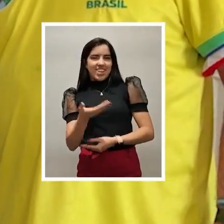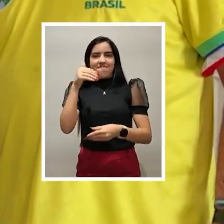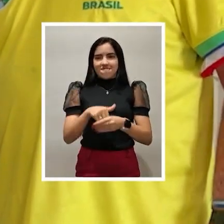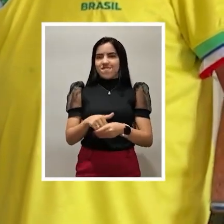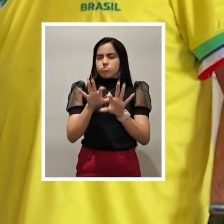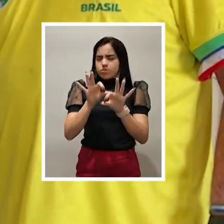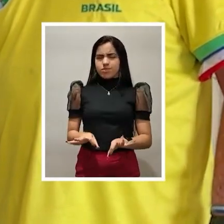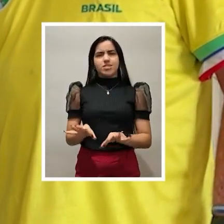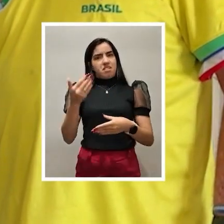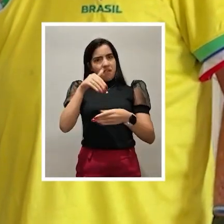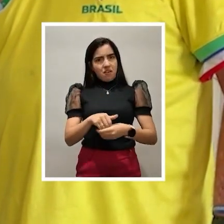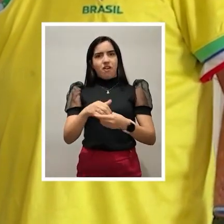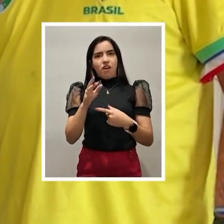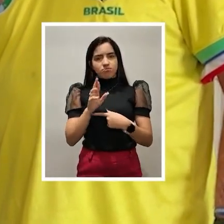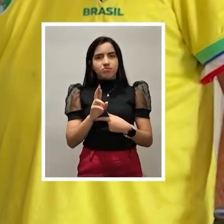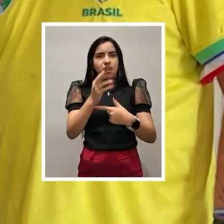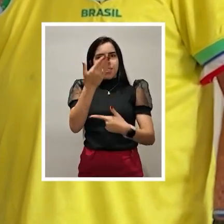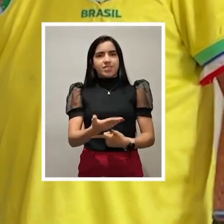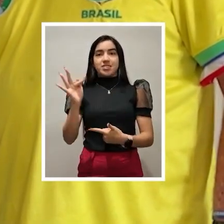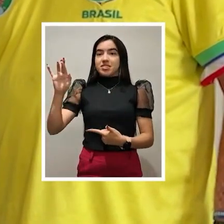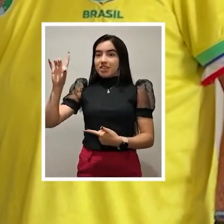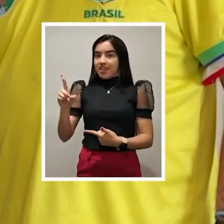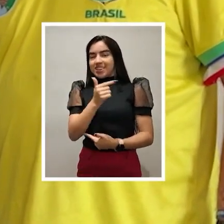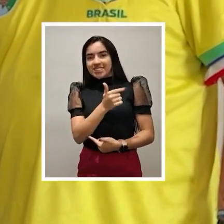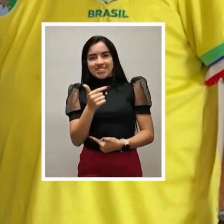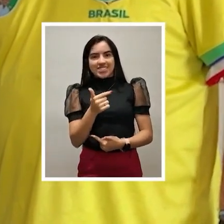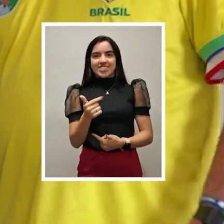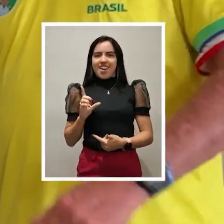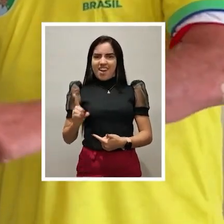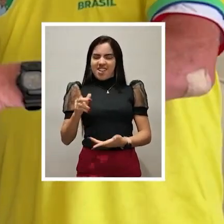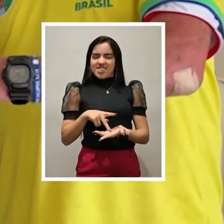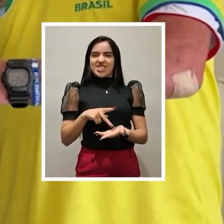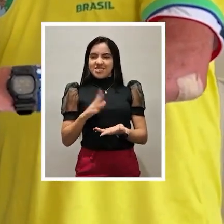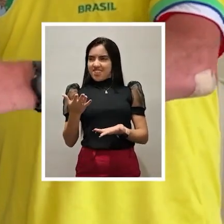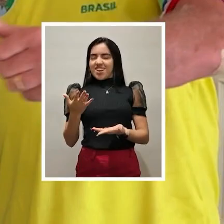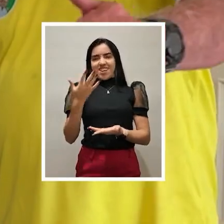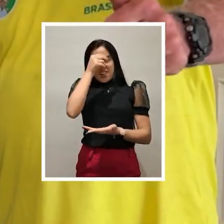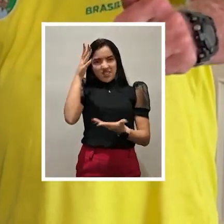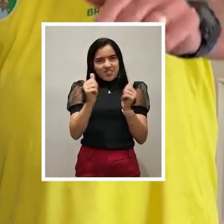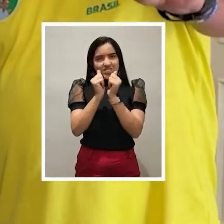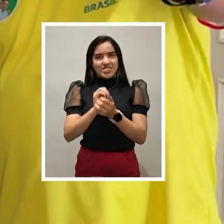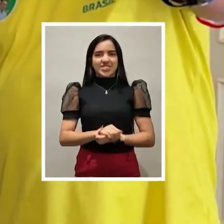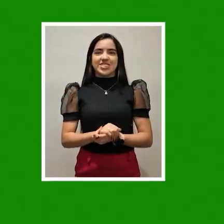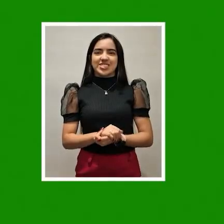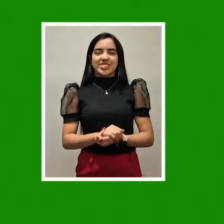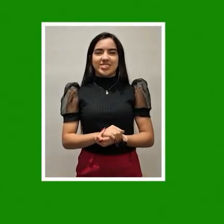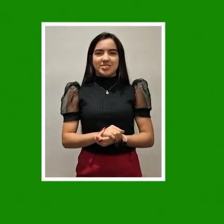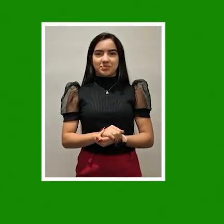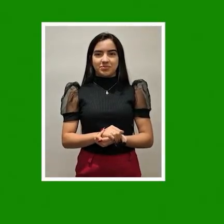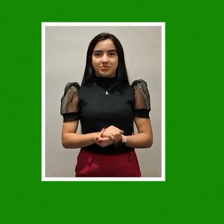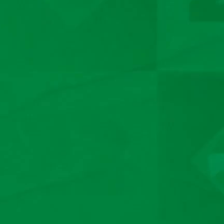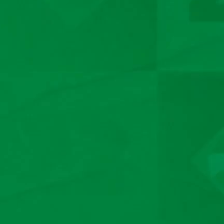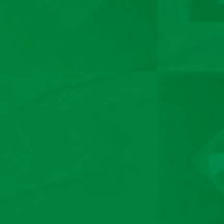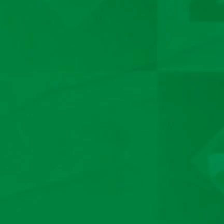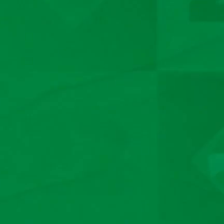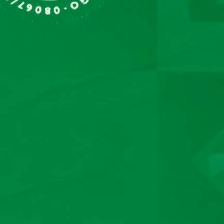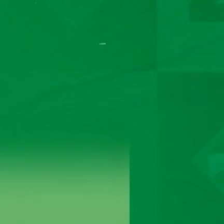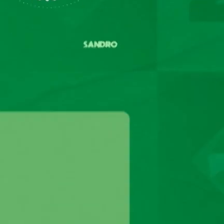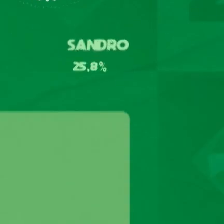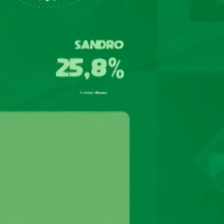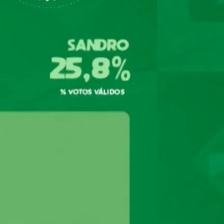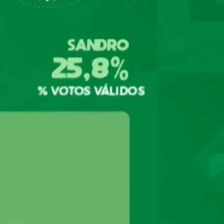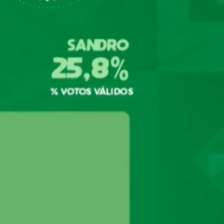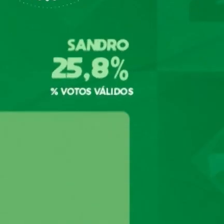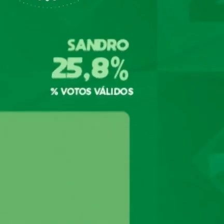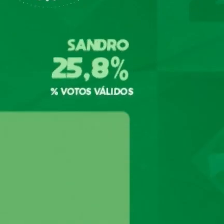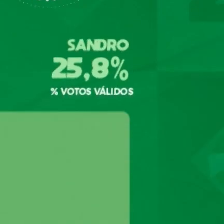É isso aí, pessoal. Voto útil é o voto que te representa. Fred Rodrigues, 22, é a direita de verdade na prefeitura. Tamo junto. Vem com o Fred! Pesquisa